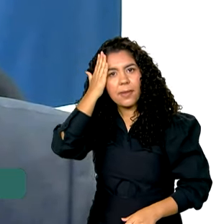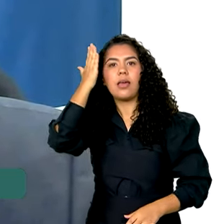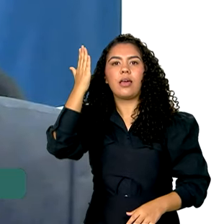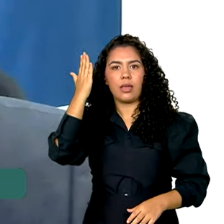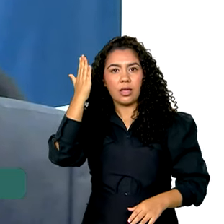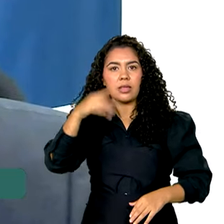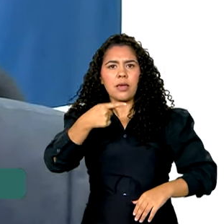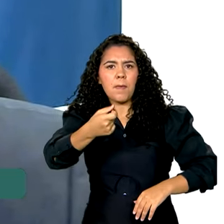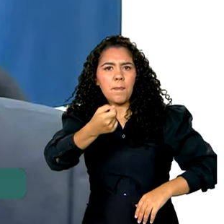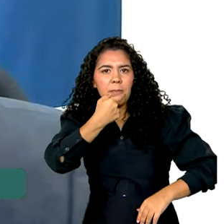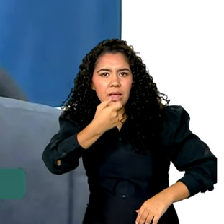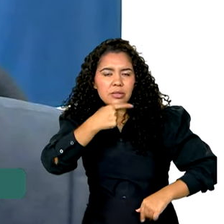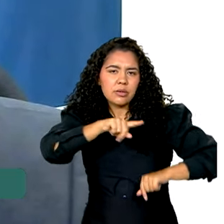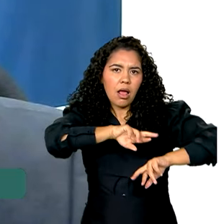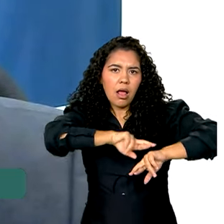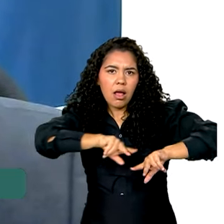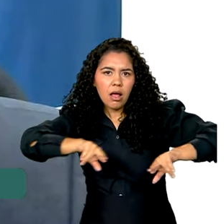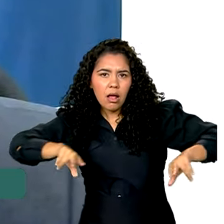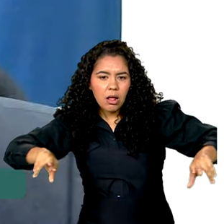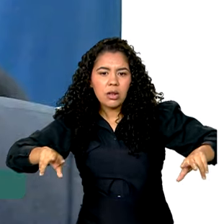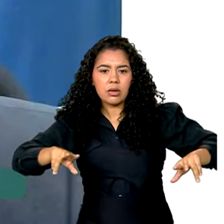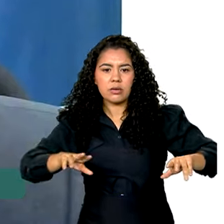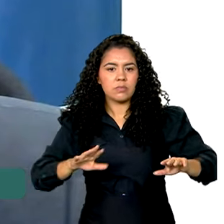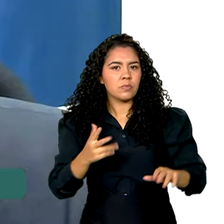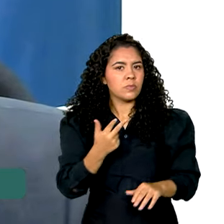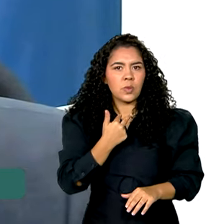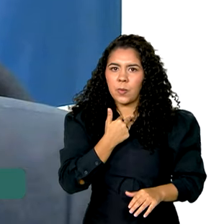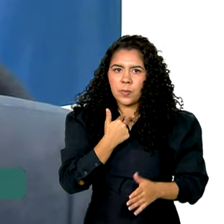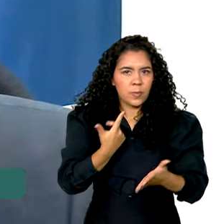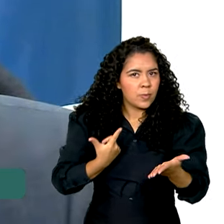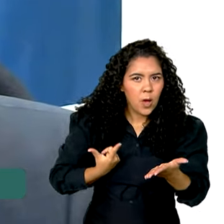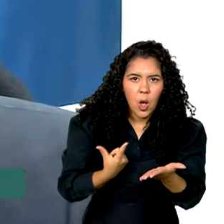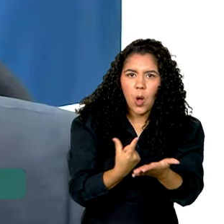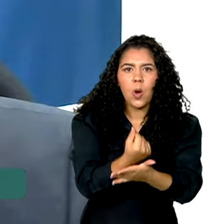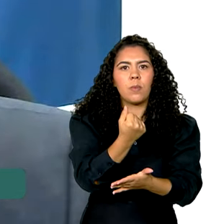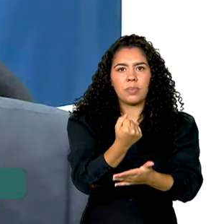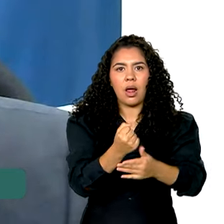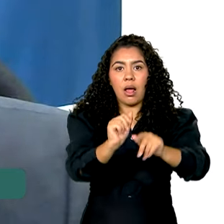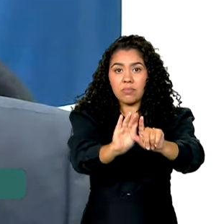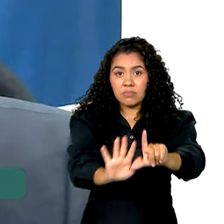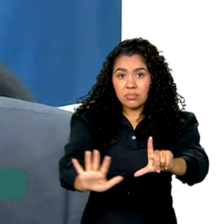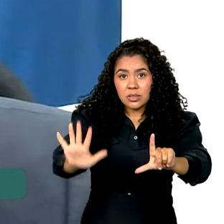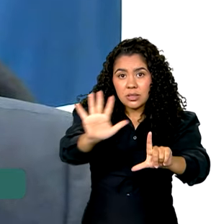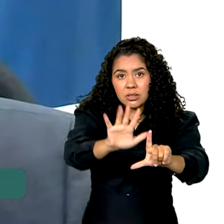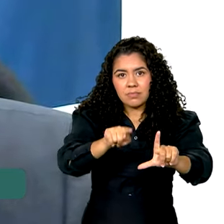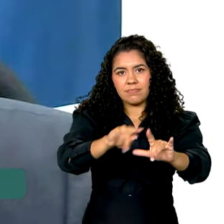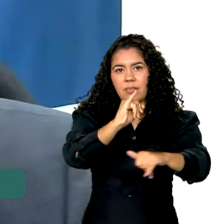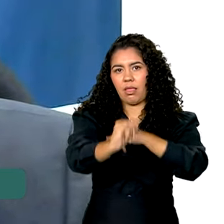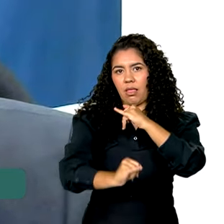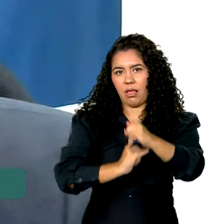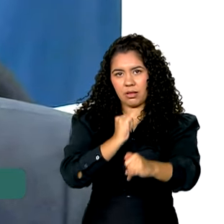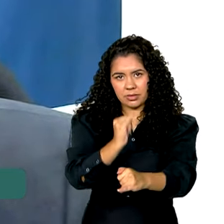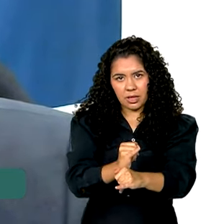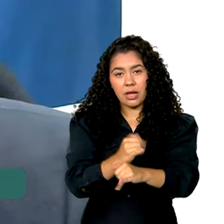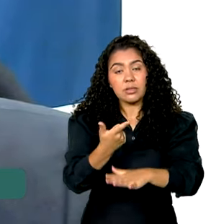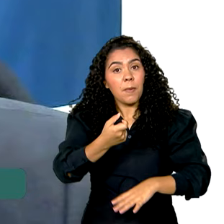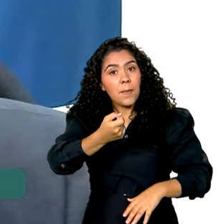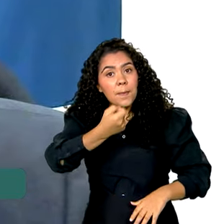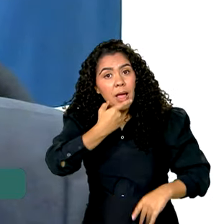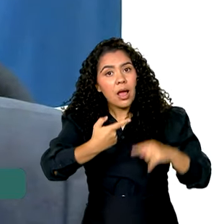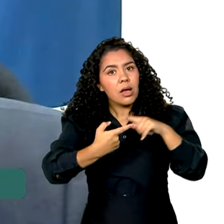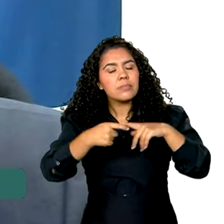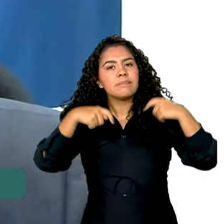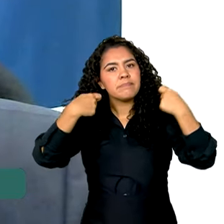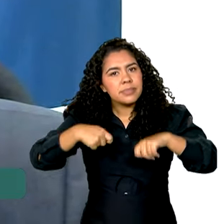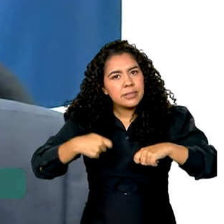medicamento não deve ser adquirido em plataformas de internet. O medicamento tem